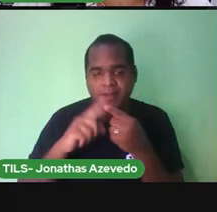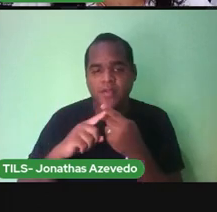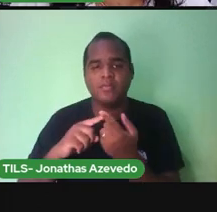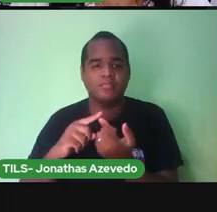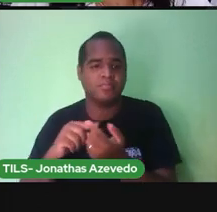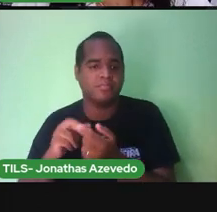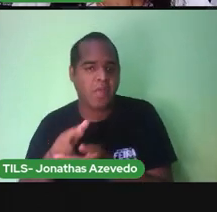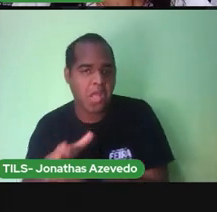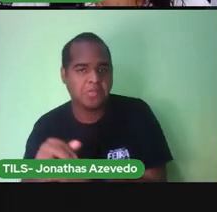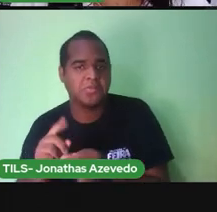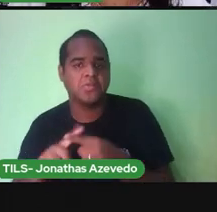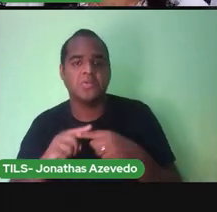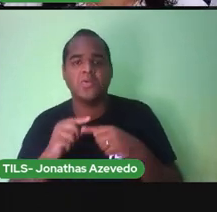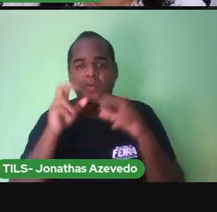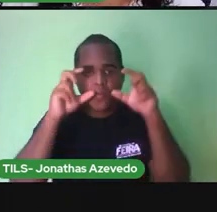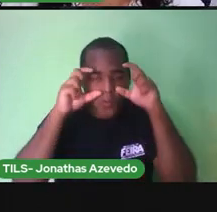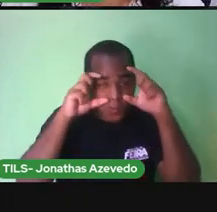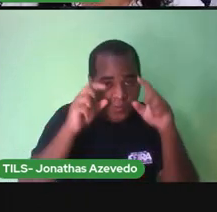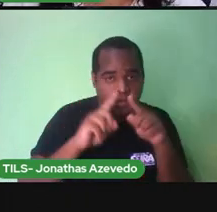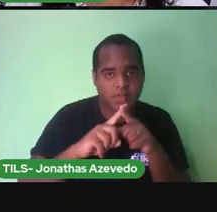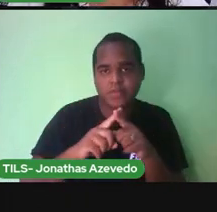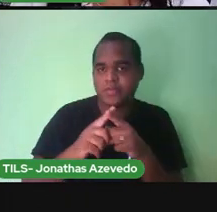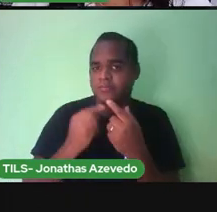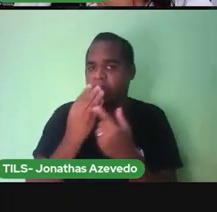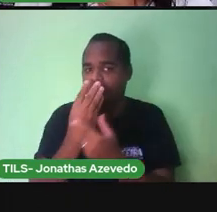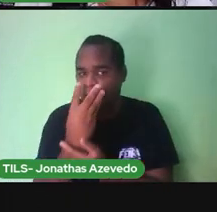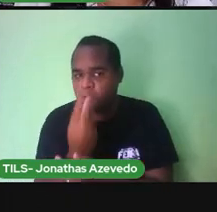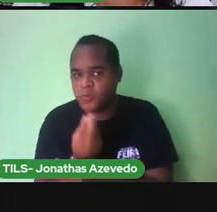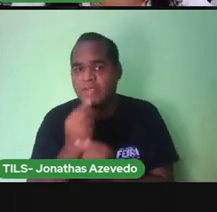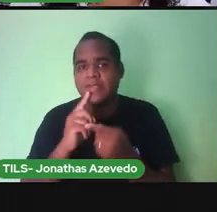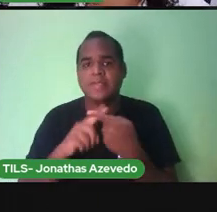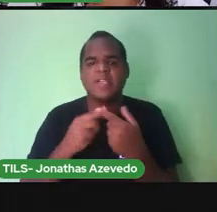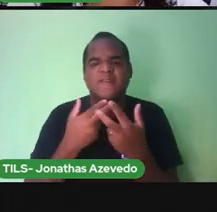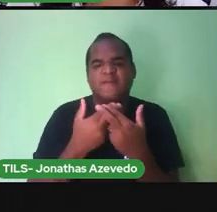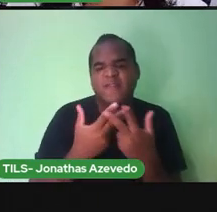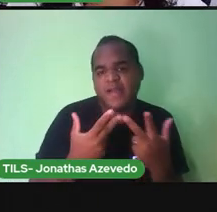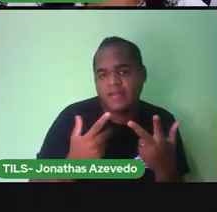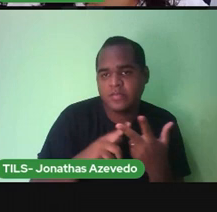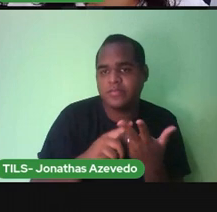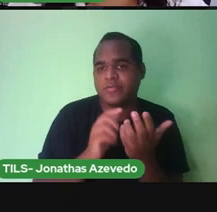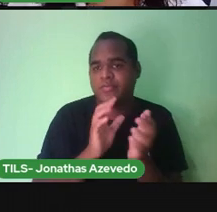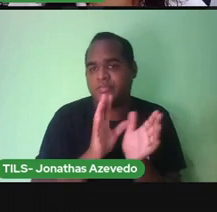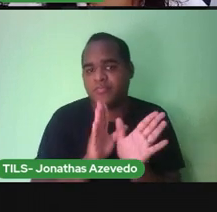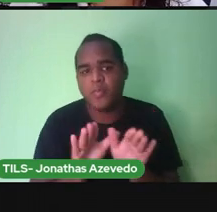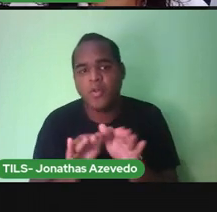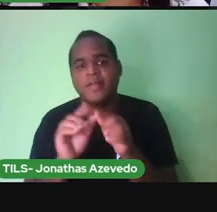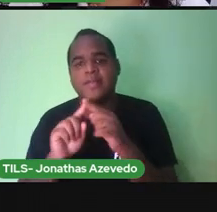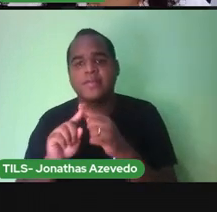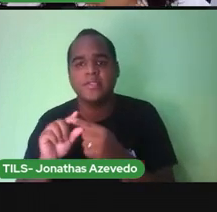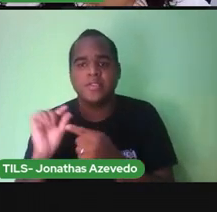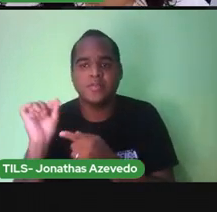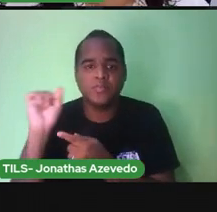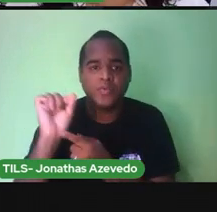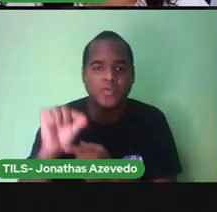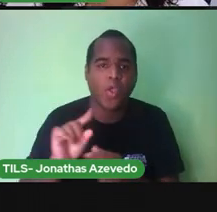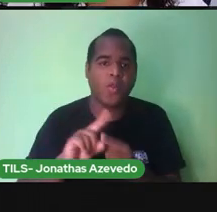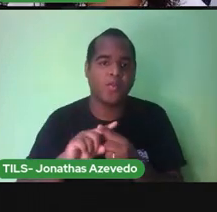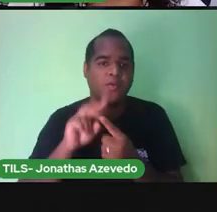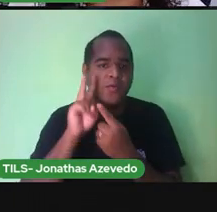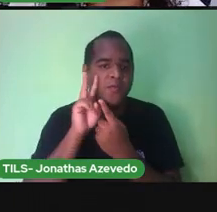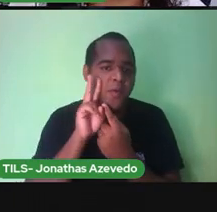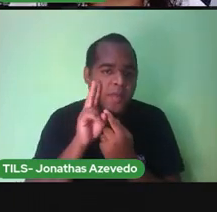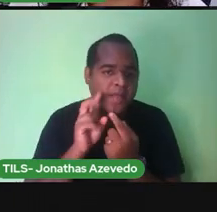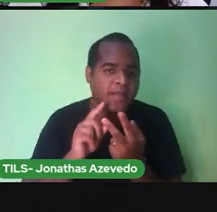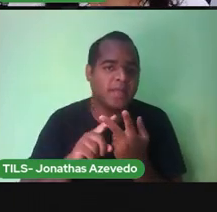corujas, raposas, cutias, saguis, borboletas, besouros, formigas,